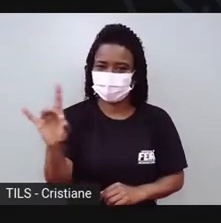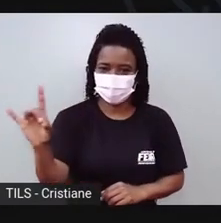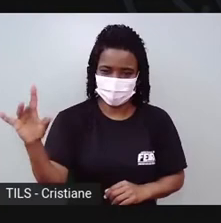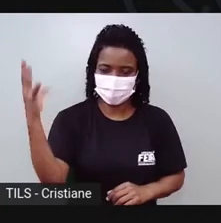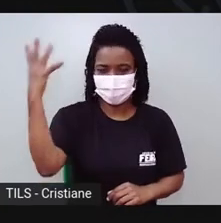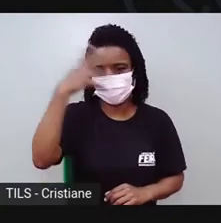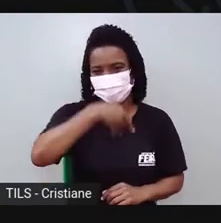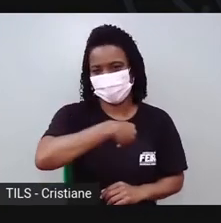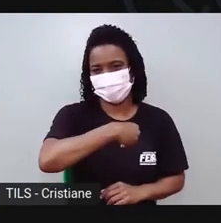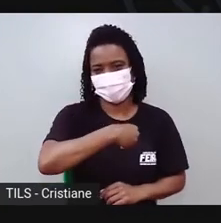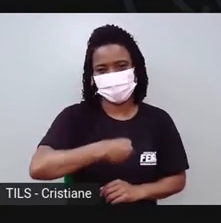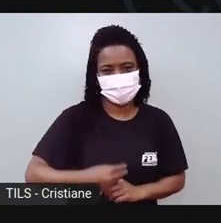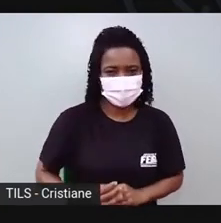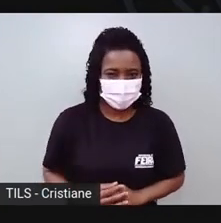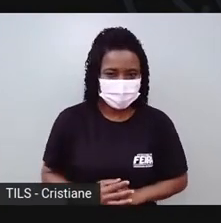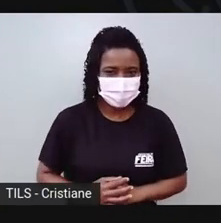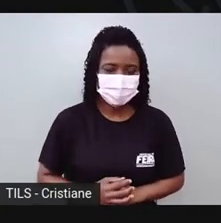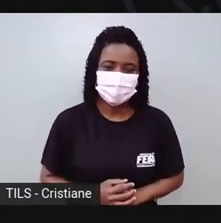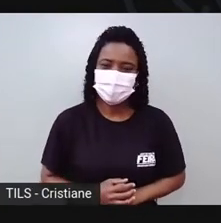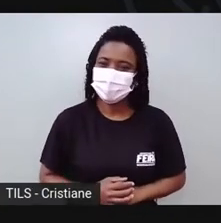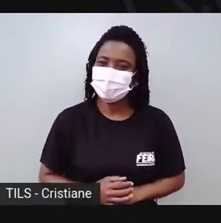bonitinha. Né?